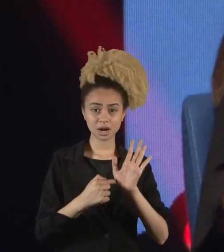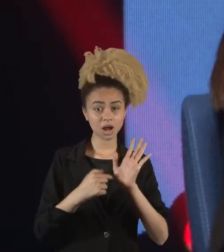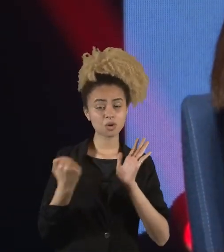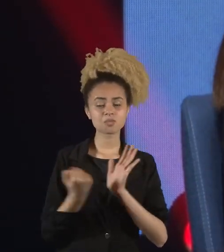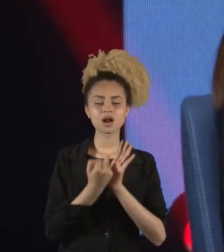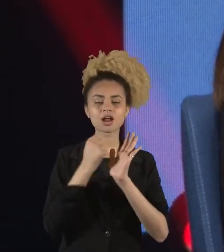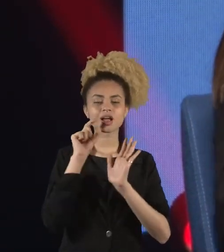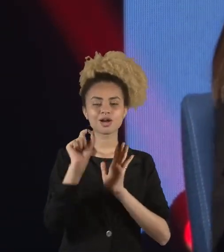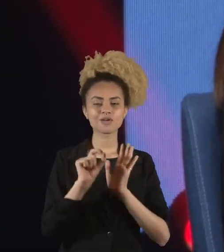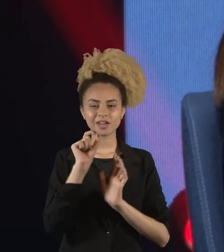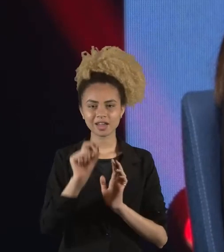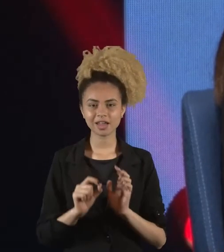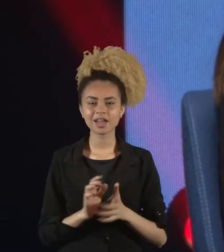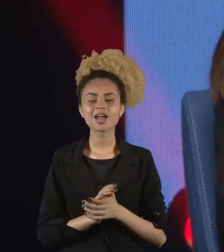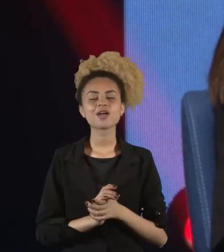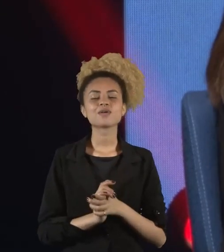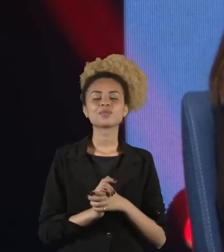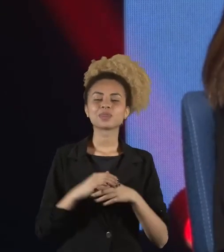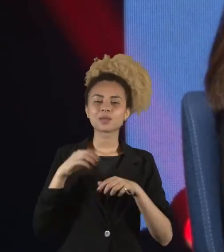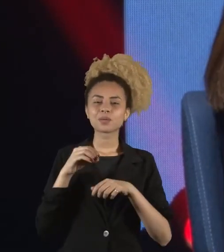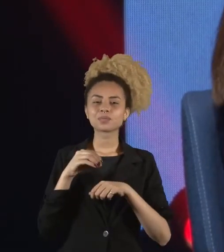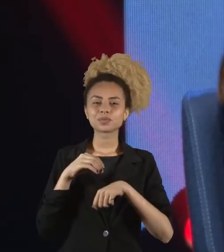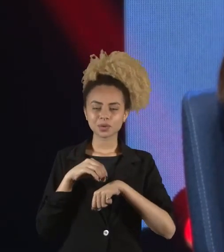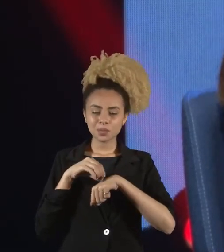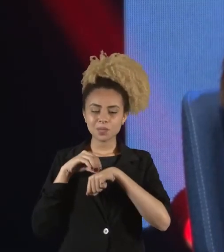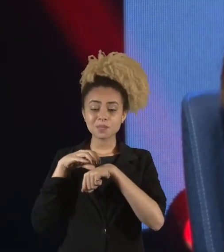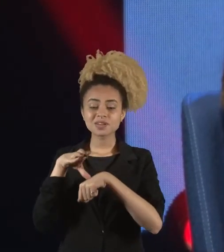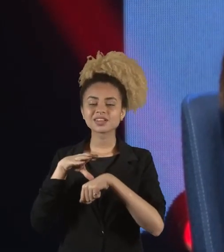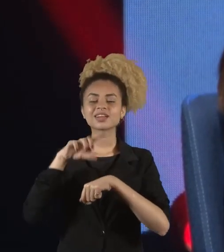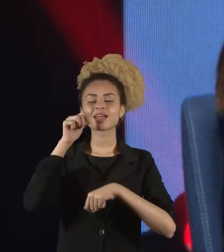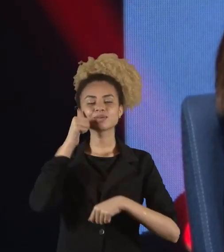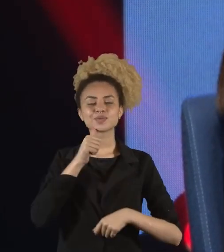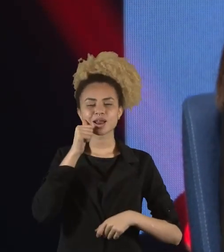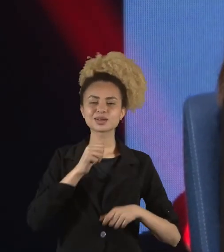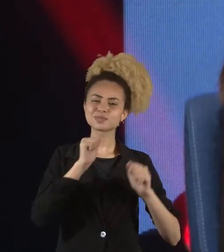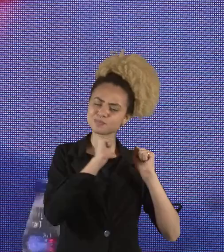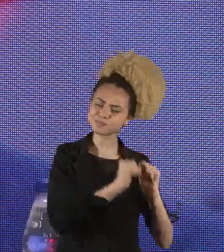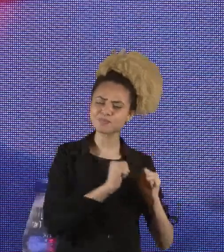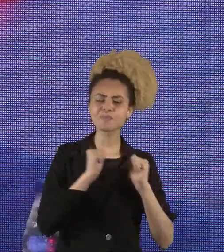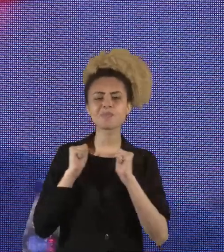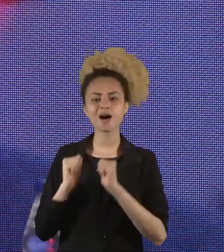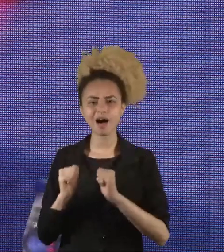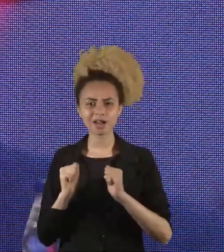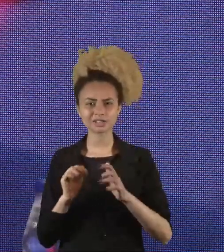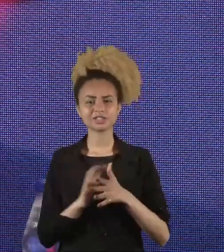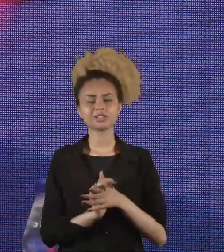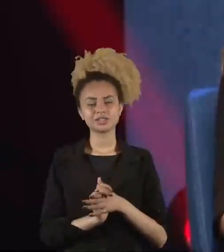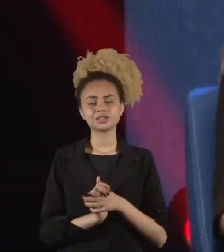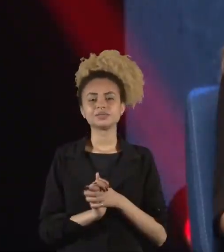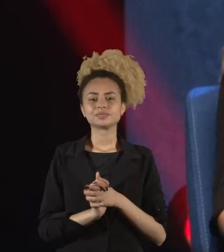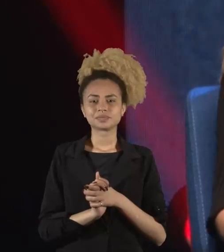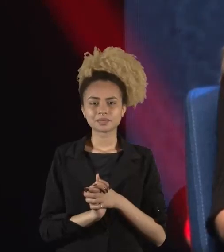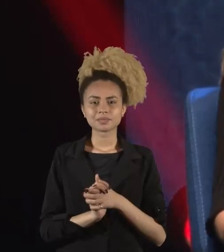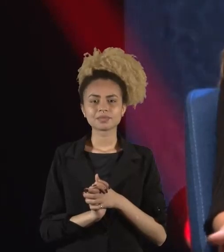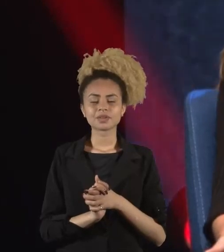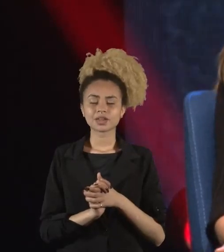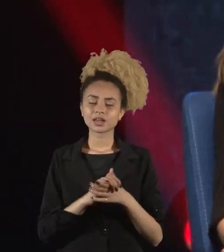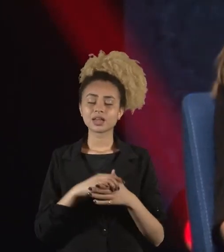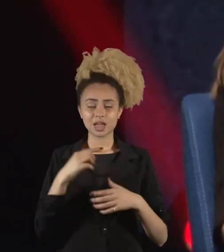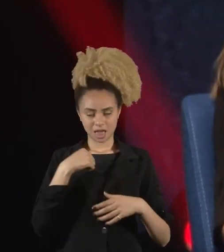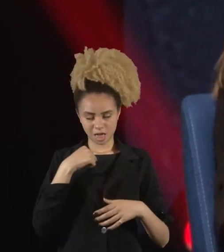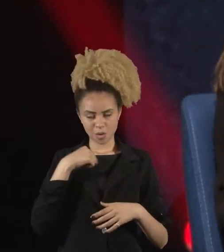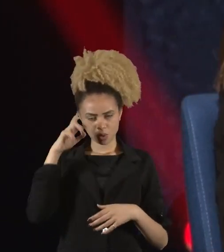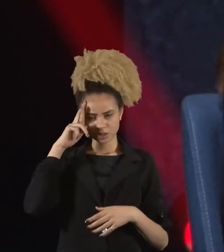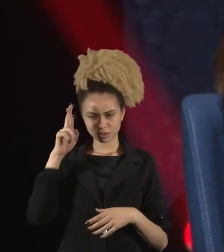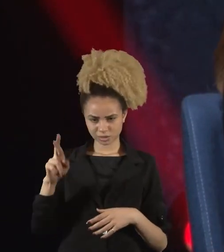marca, é exatamente uma mensagem de que as mulheres podem ir além do estereótipo feminino. E eu, como CEO dessa